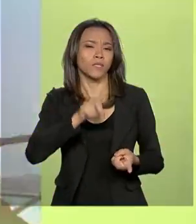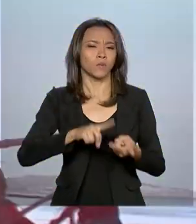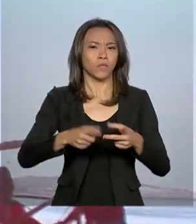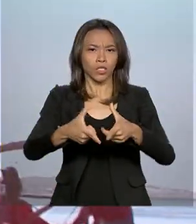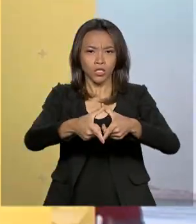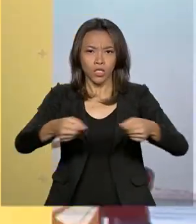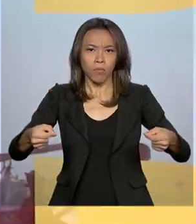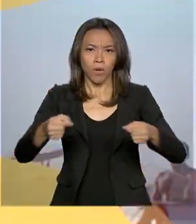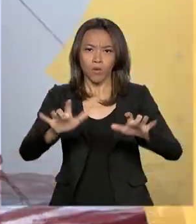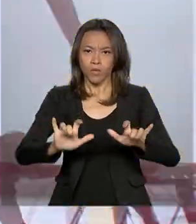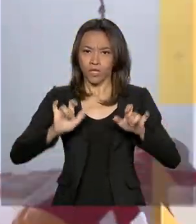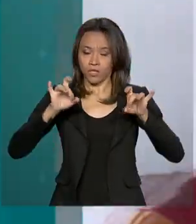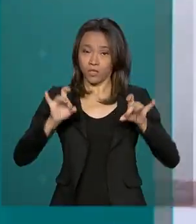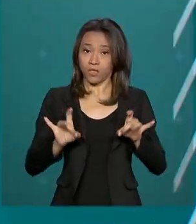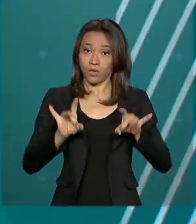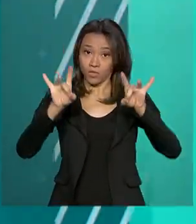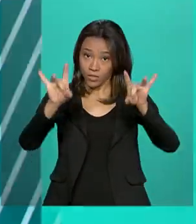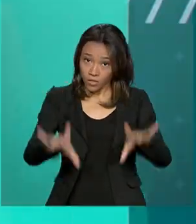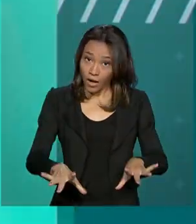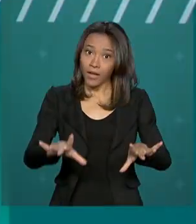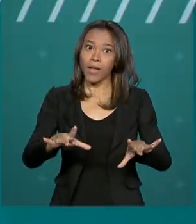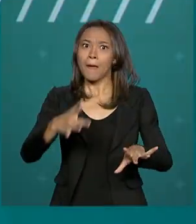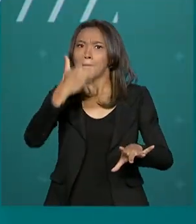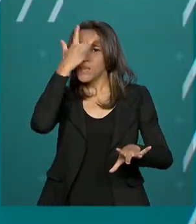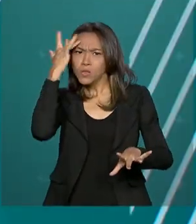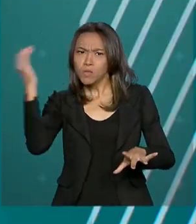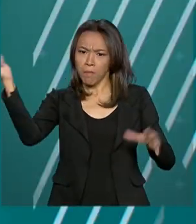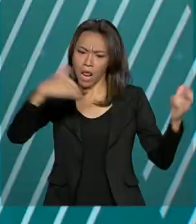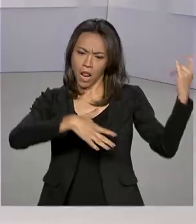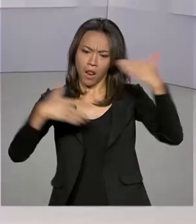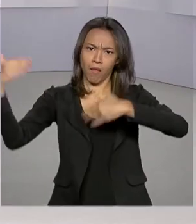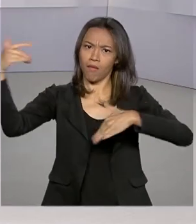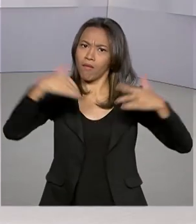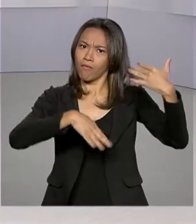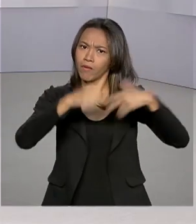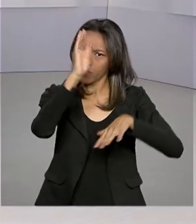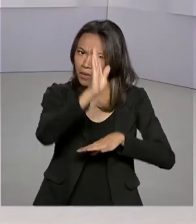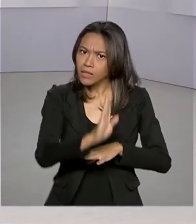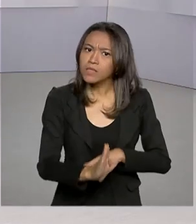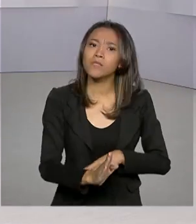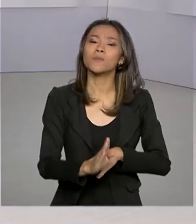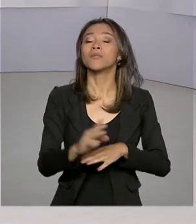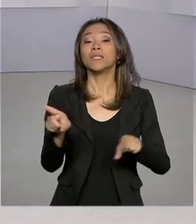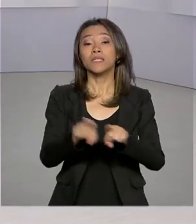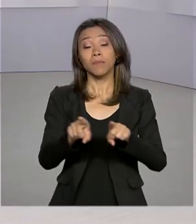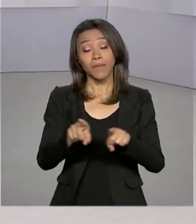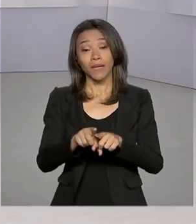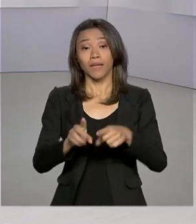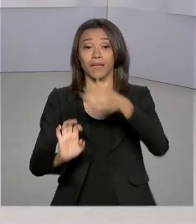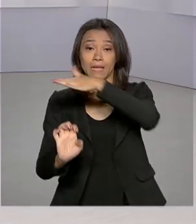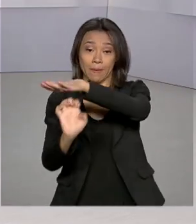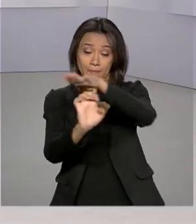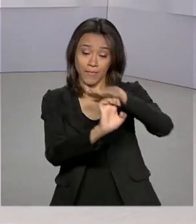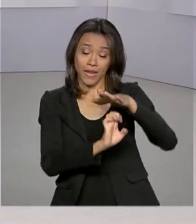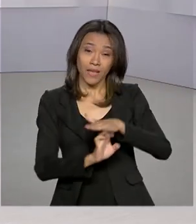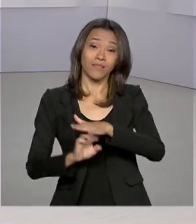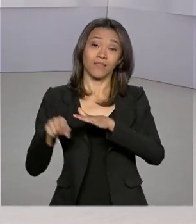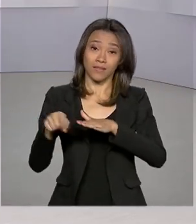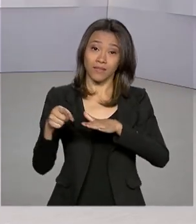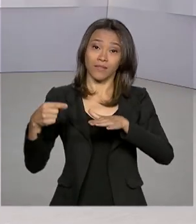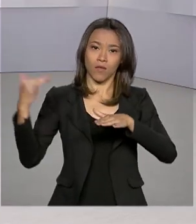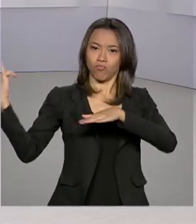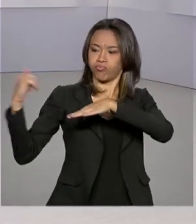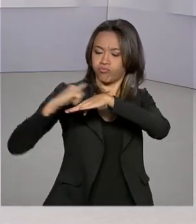Austrália aumentou o número de estrangeiros no Brasil. E a entrada de empresas aéreas de baixo custo